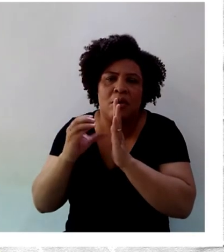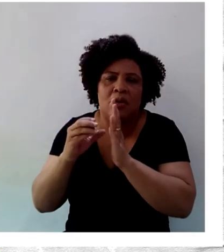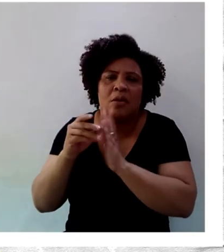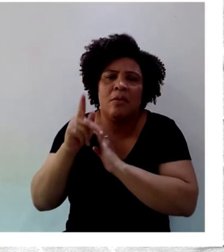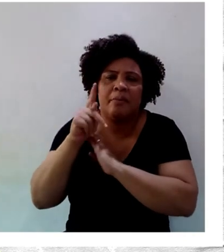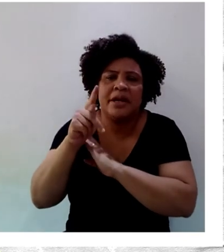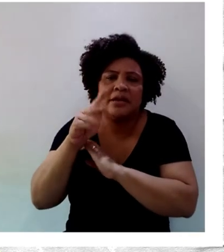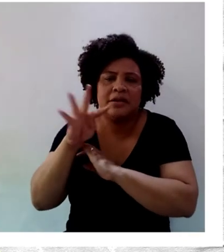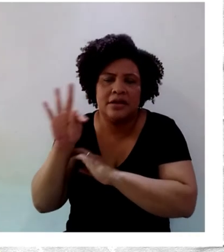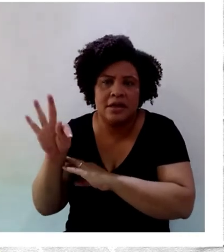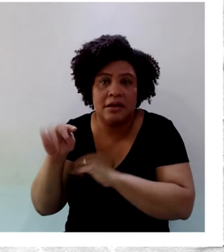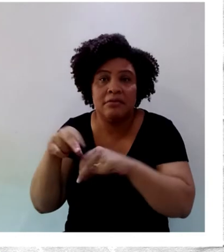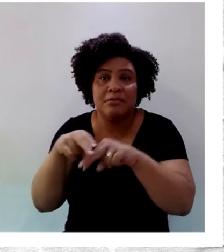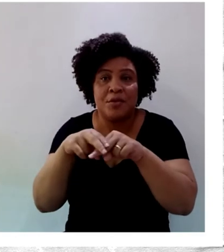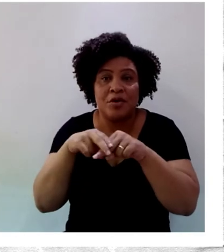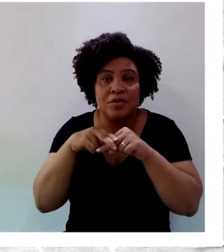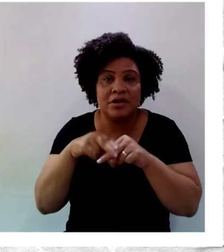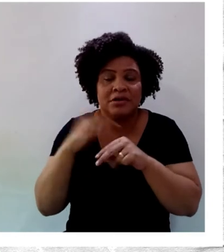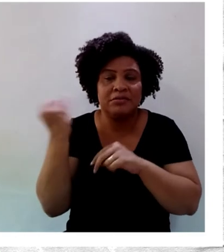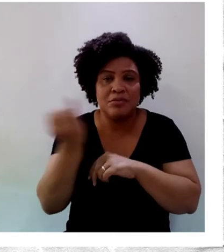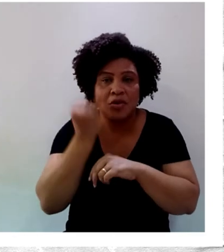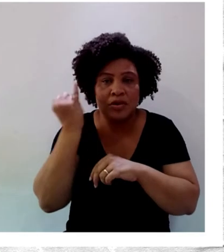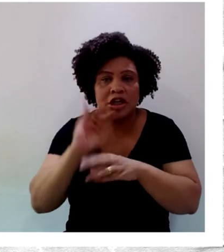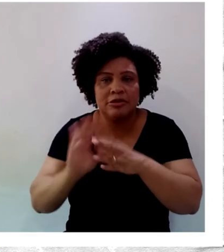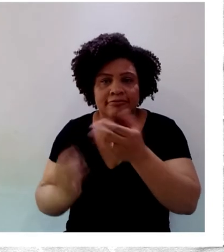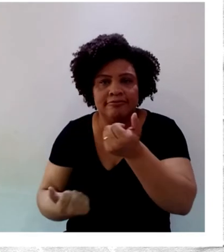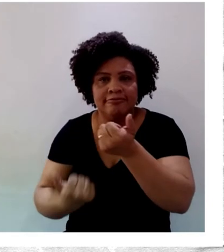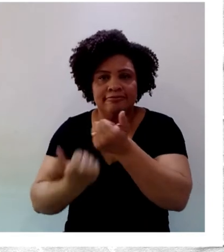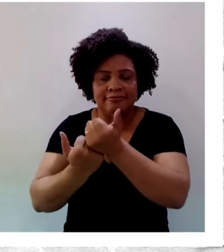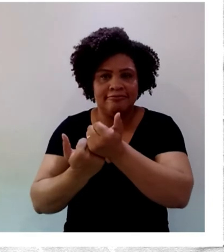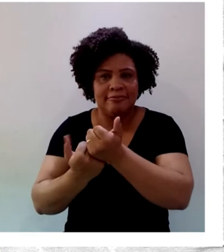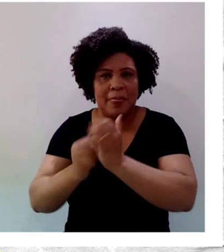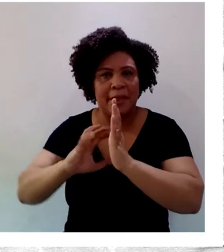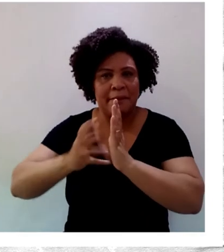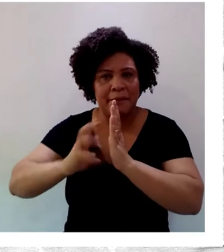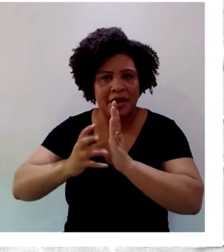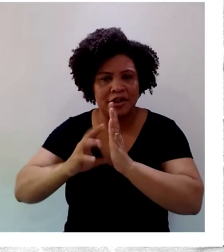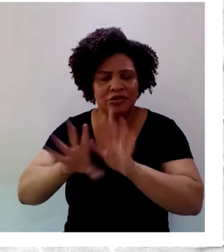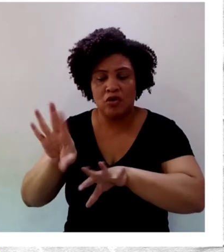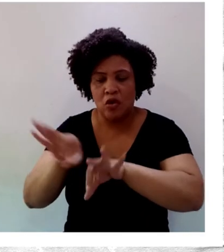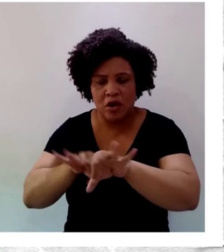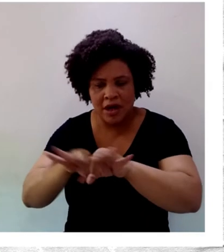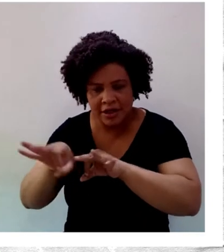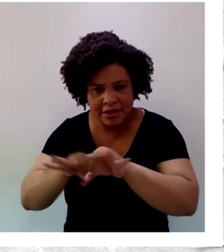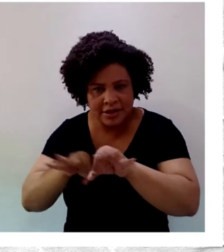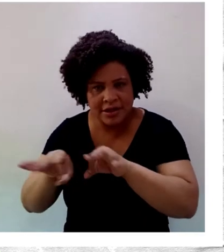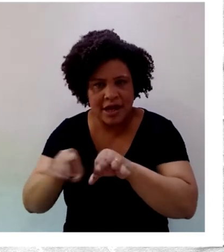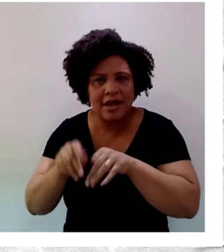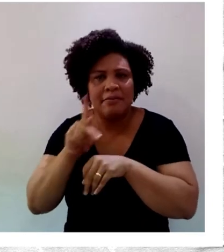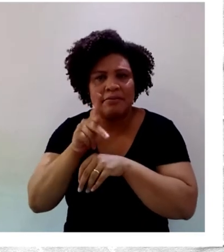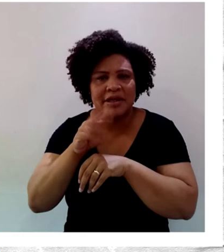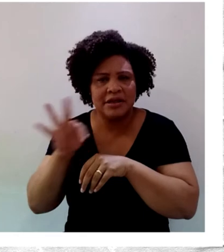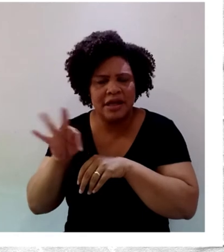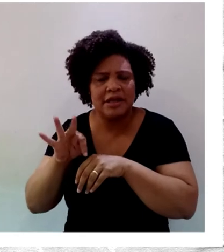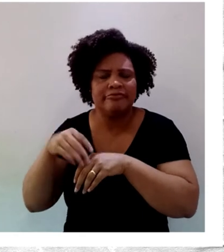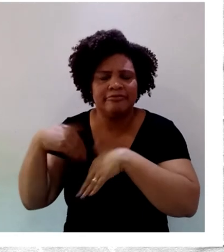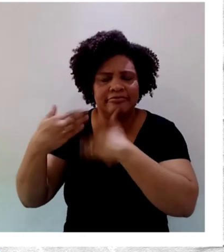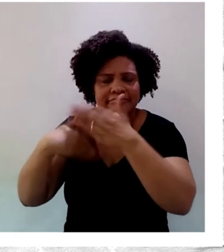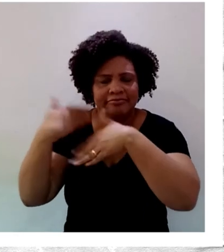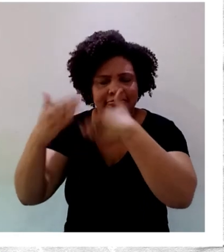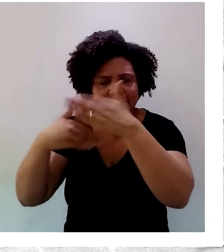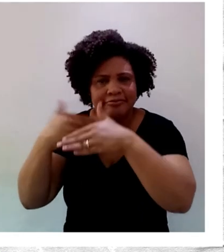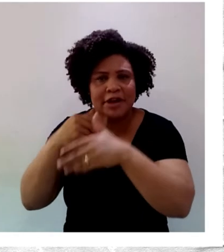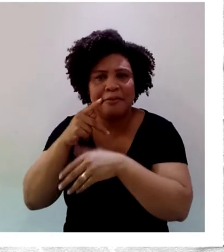Por isso, é fundamental continuar defendendo o partido, organizando o partido, construindo o partido,